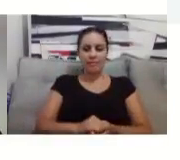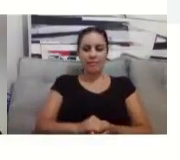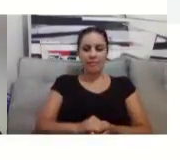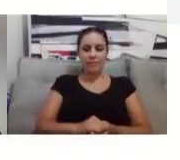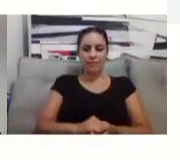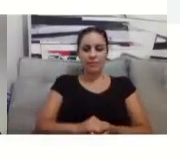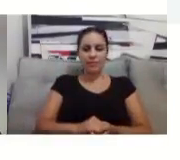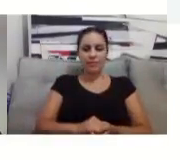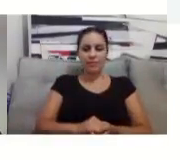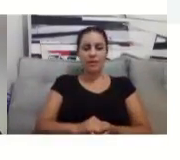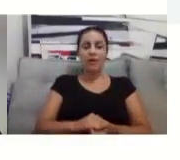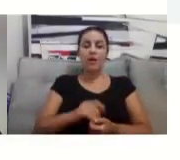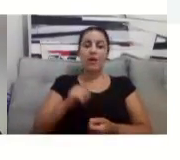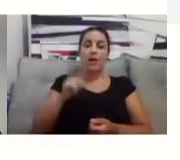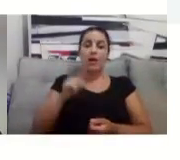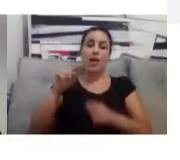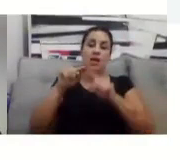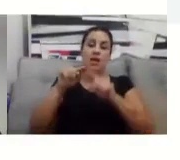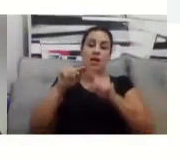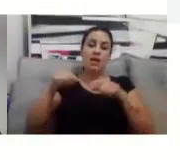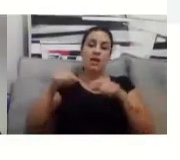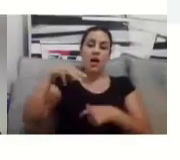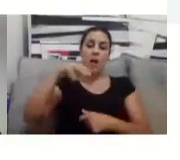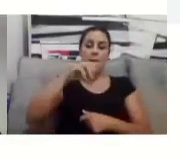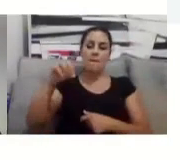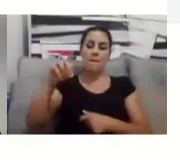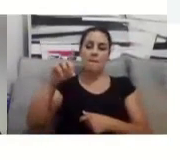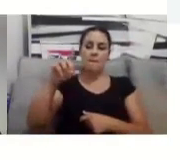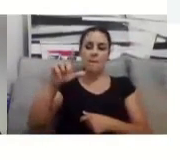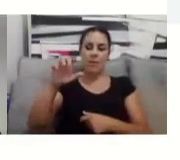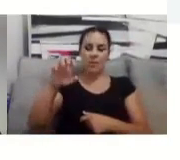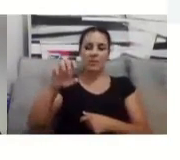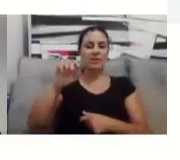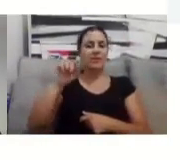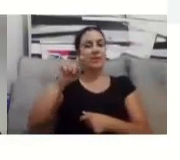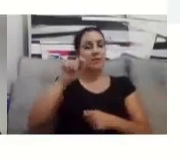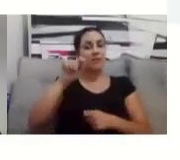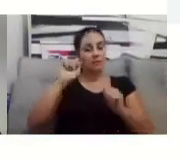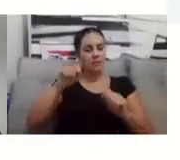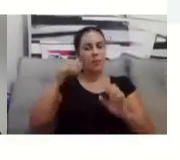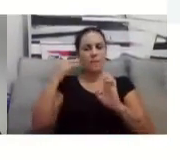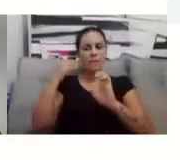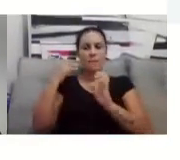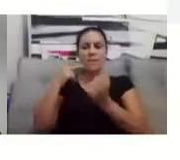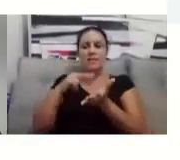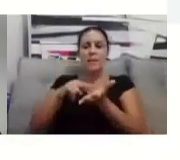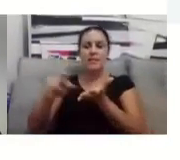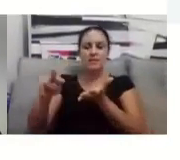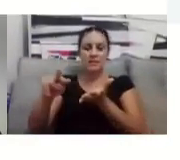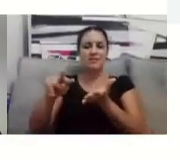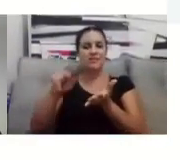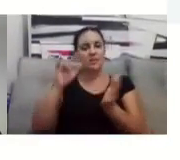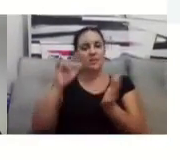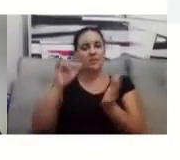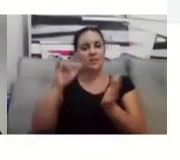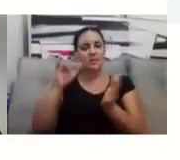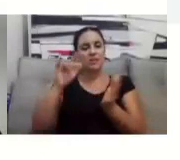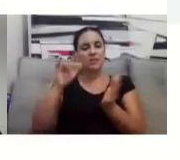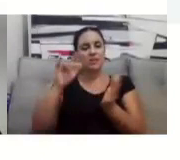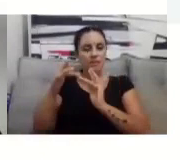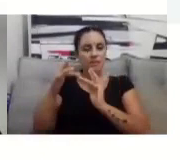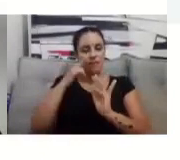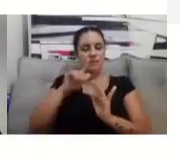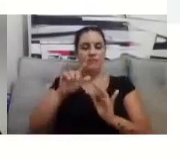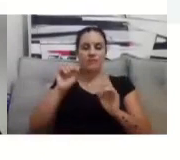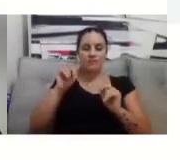né? E mandar mensagem, enfim, vocês têm os canais oficiais de contato conosco. Sejam muito